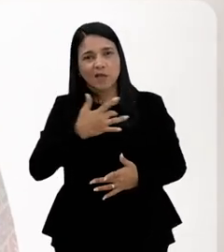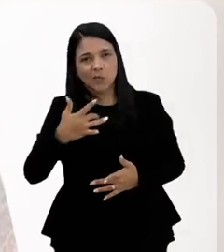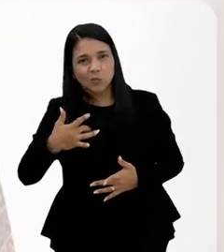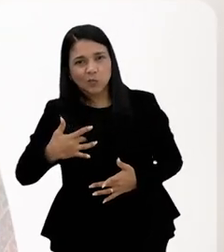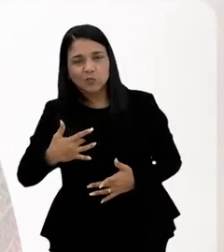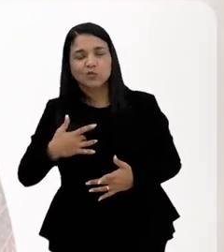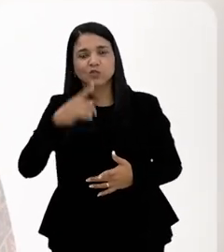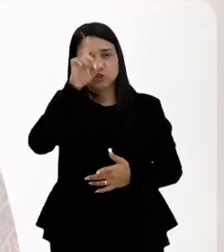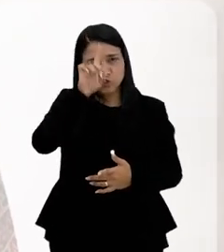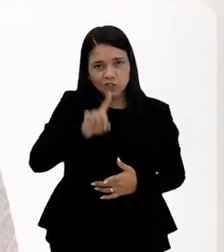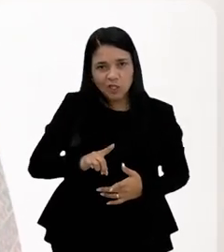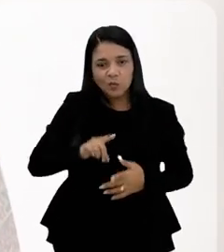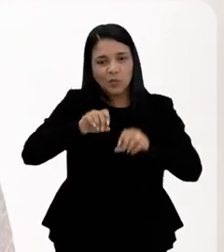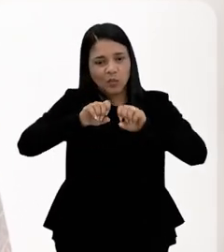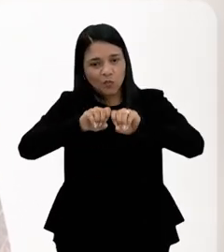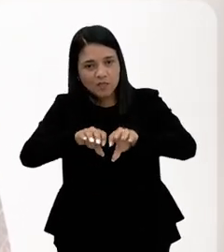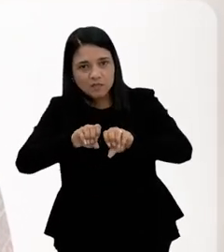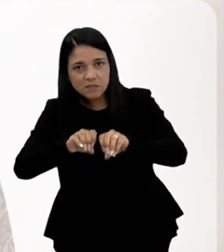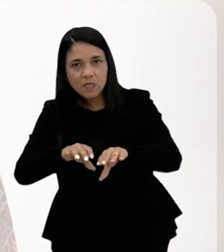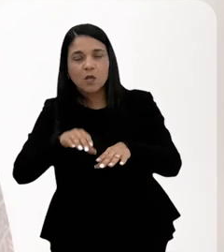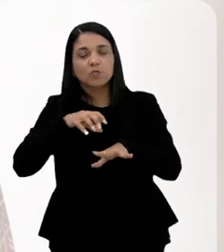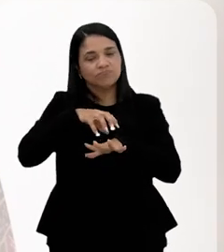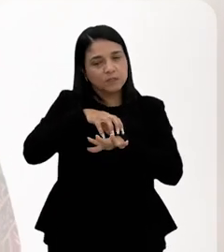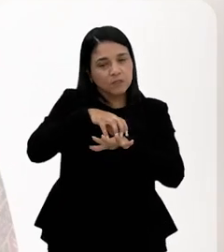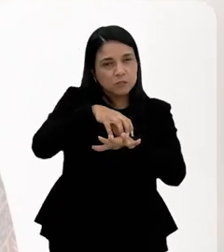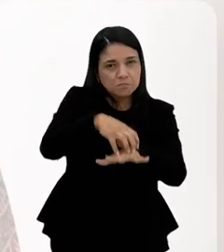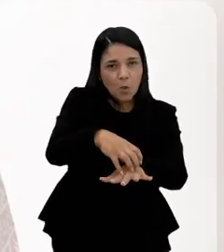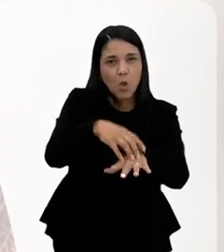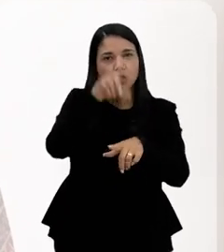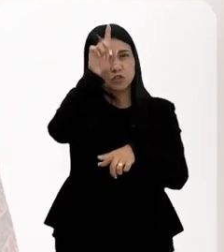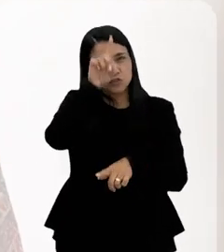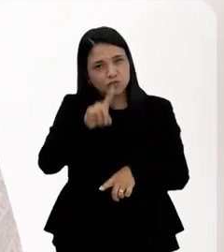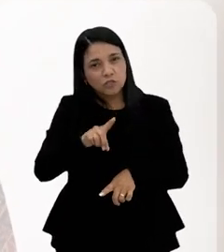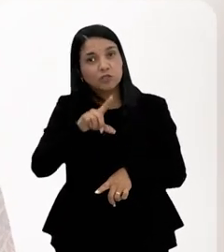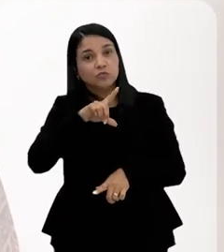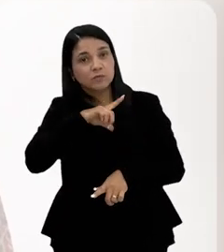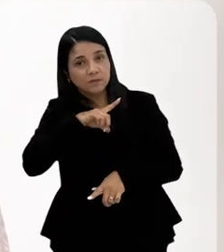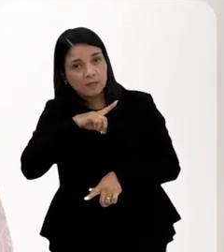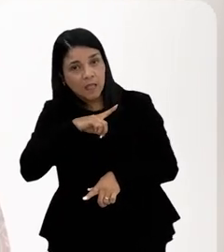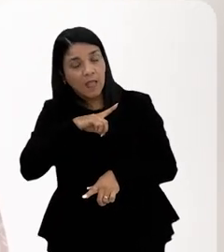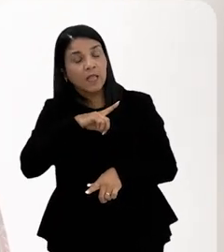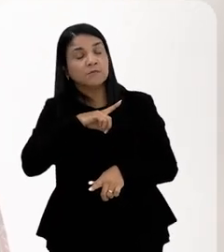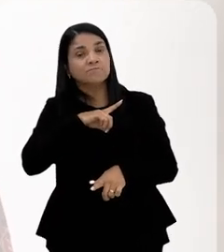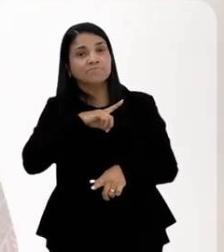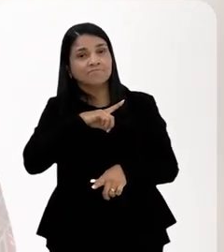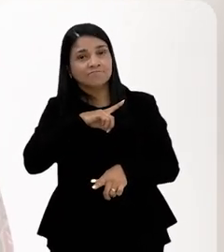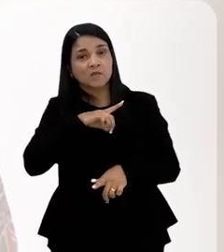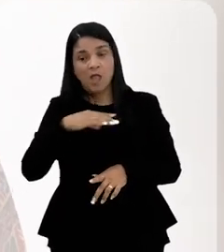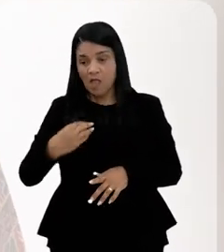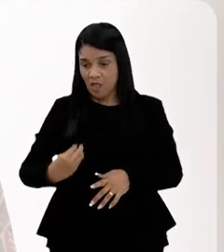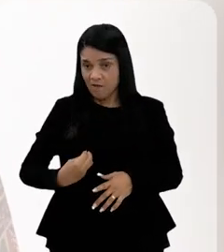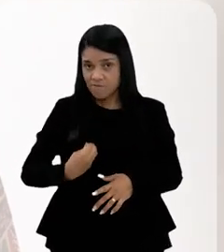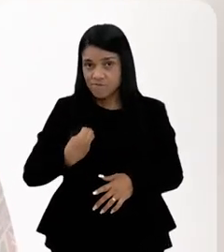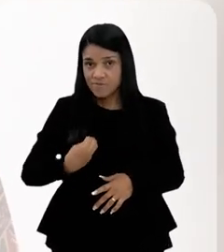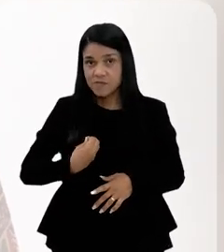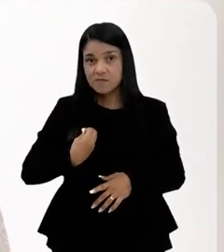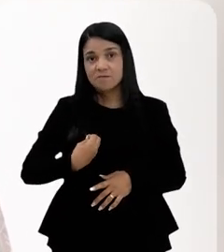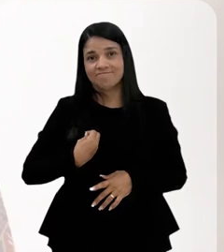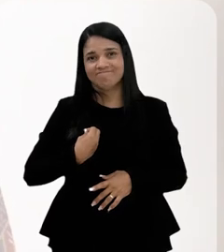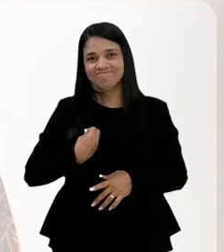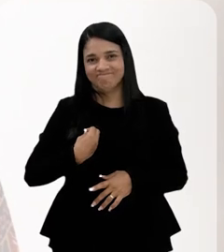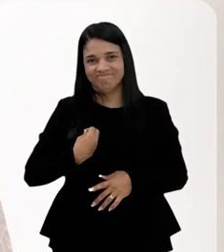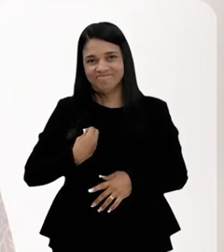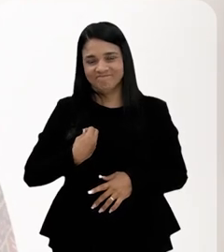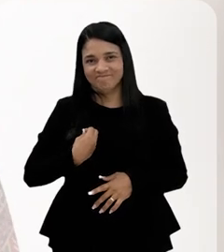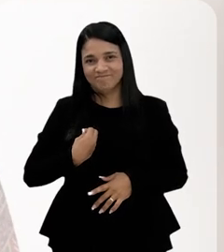à saúde, à educação, né, ao transporte, todos esses direitos que são inerentes a uma vida